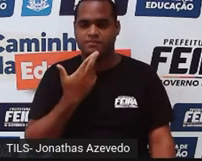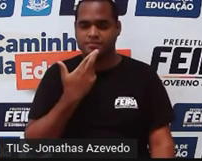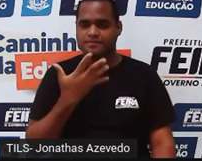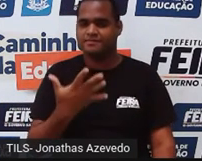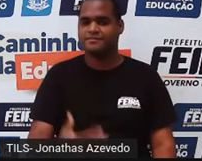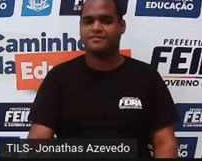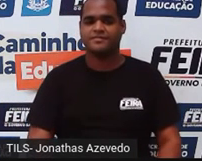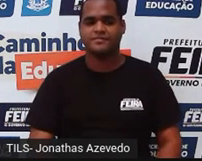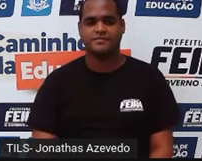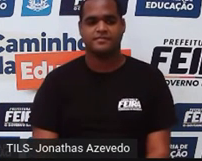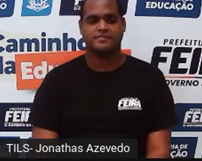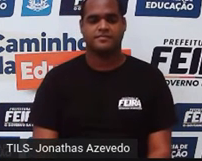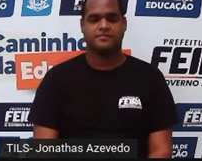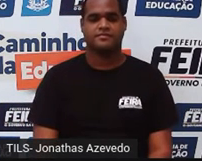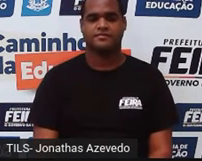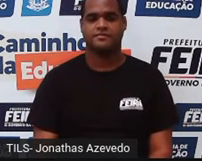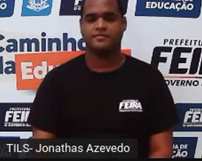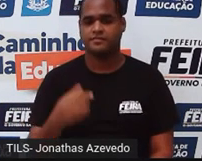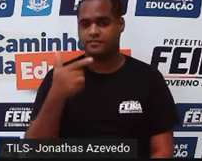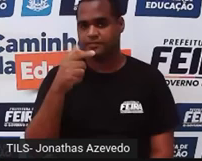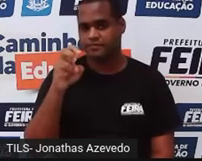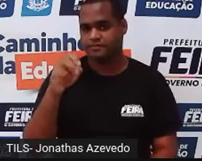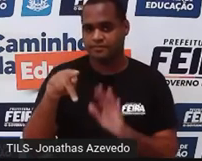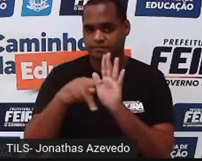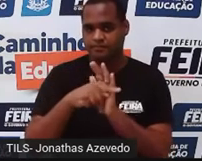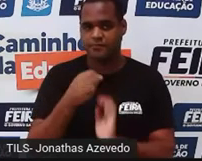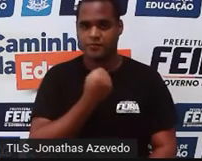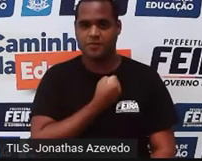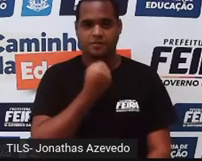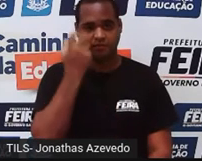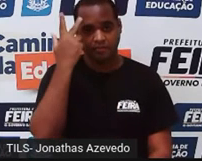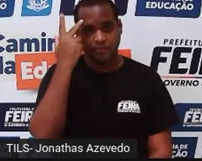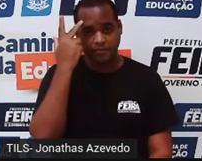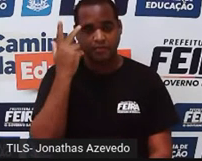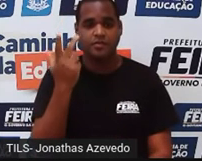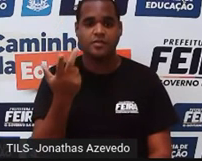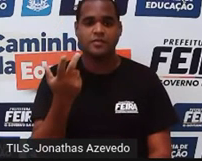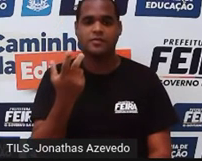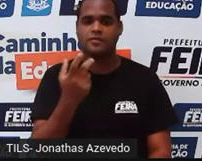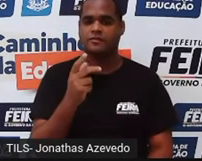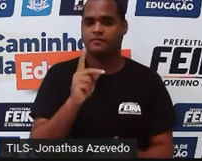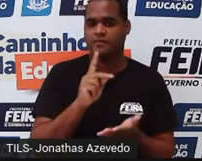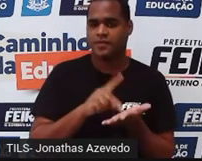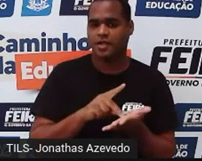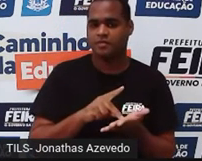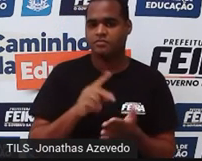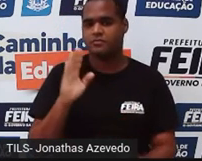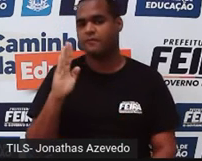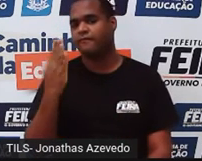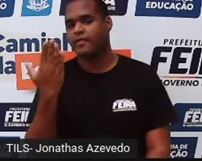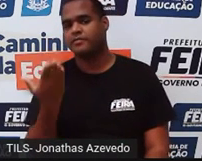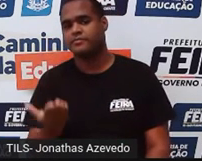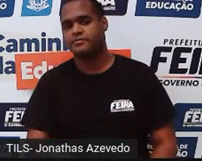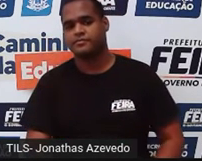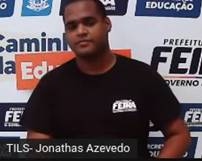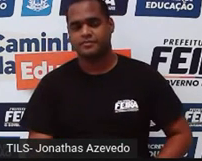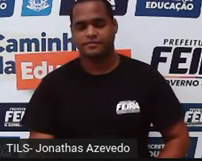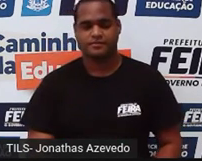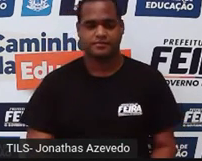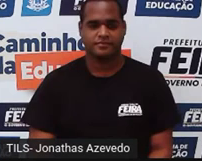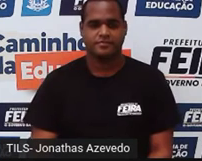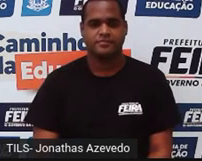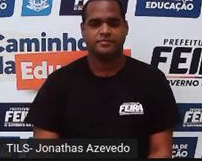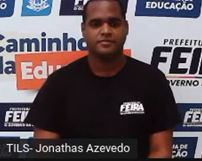lado pensar. O 25 pertence aos números inteiros? Verdadeiro ou